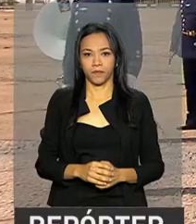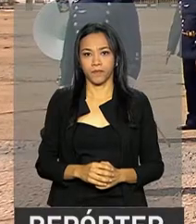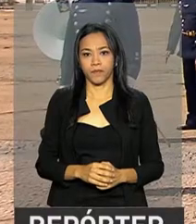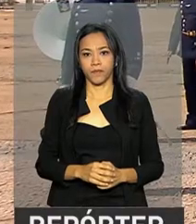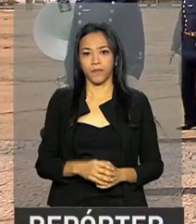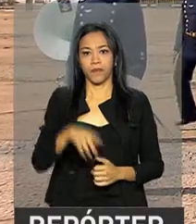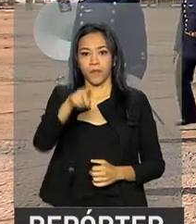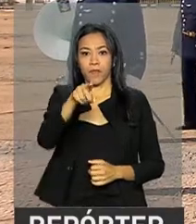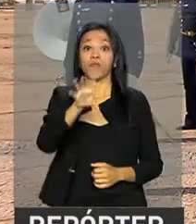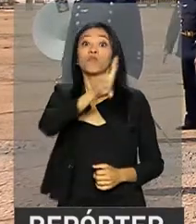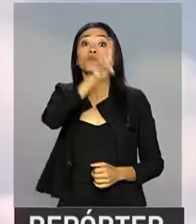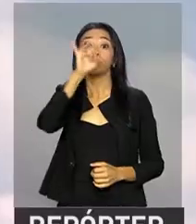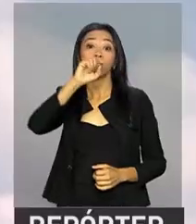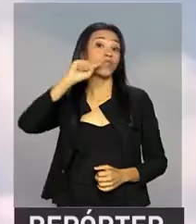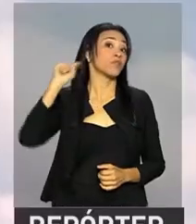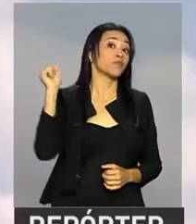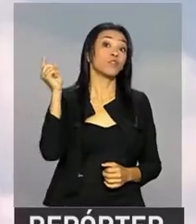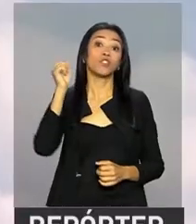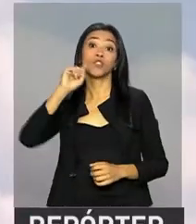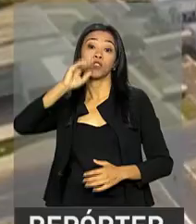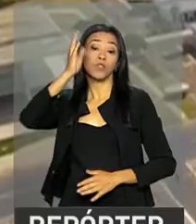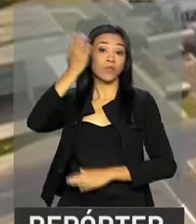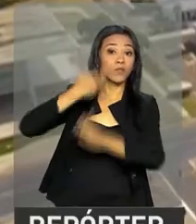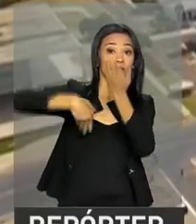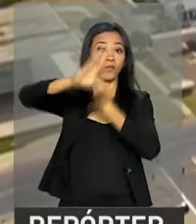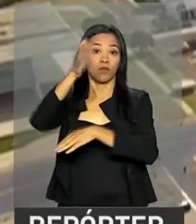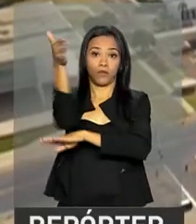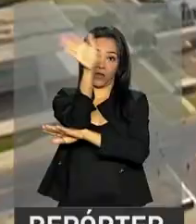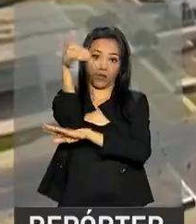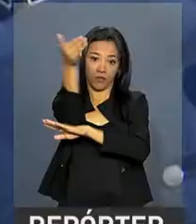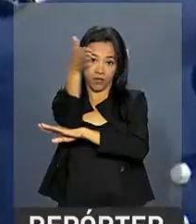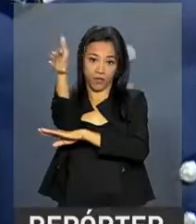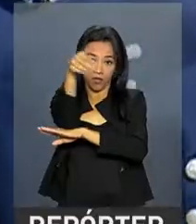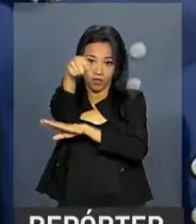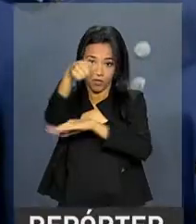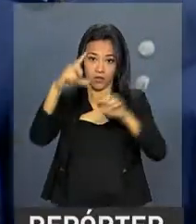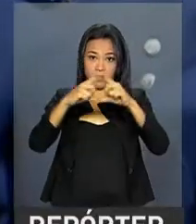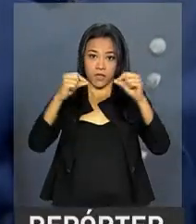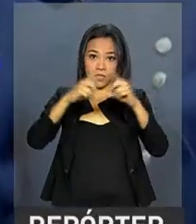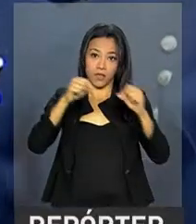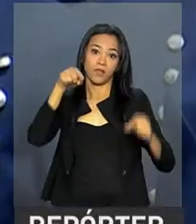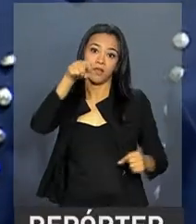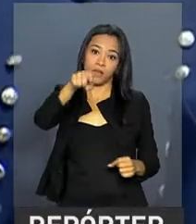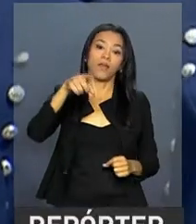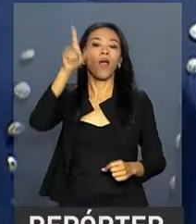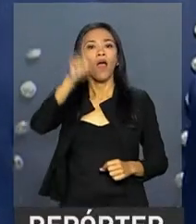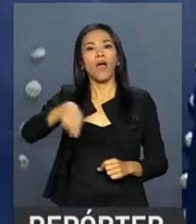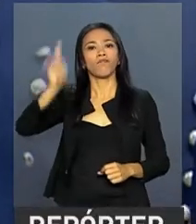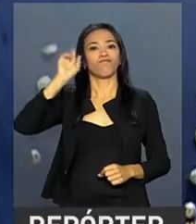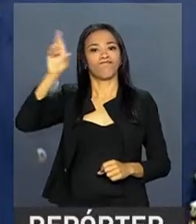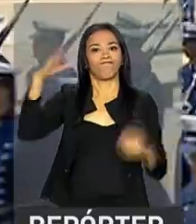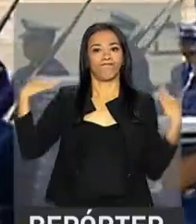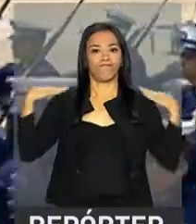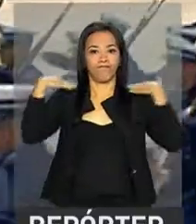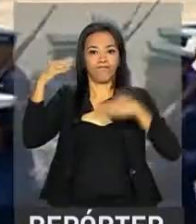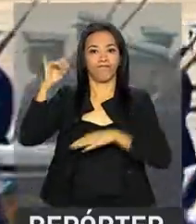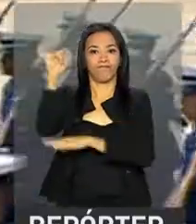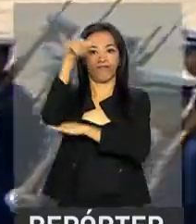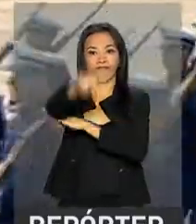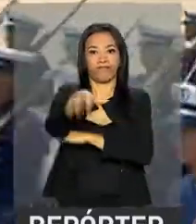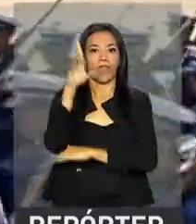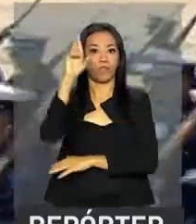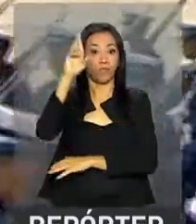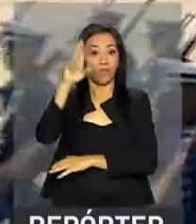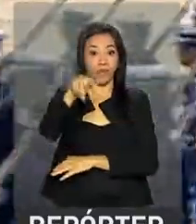Foi mais um dia de troca de bandeira na Praça dos Três Poderes, que neste mês ficou a cargo da FAB. A cerimônia